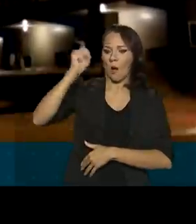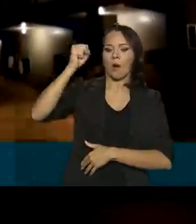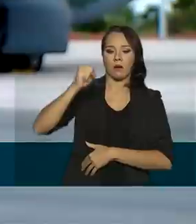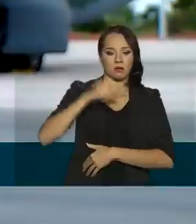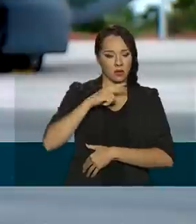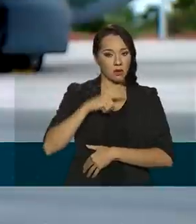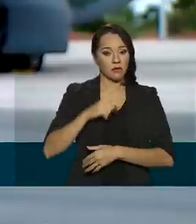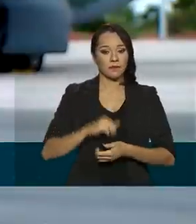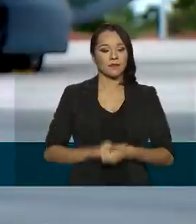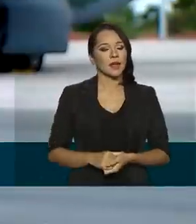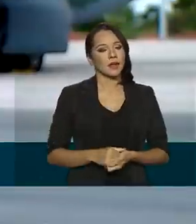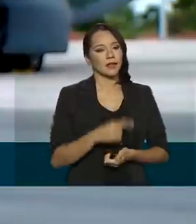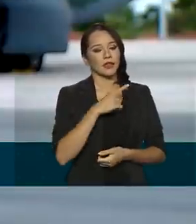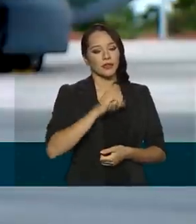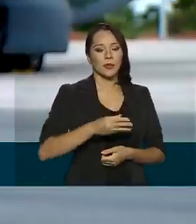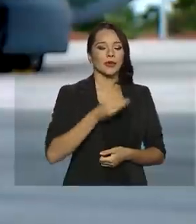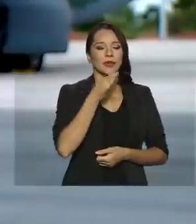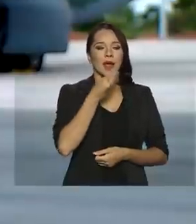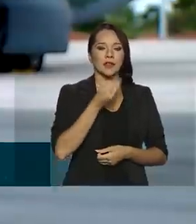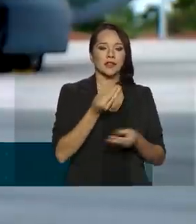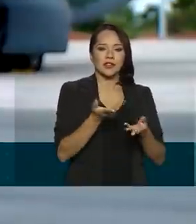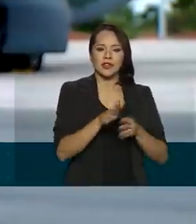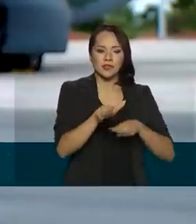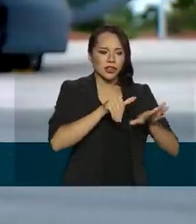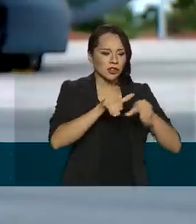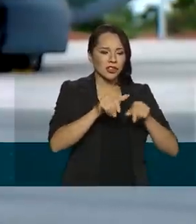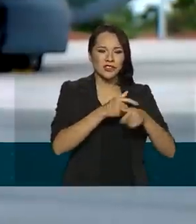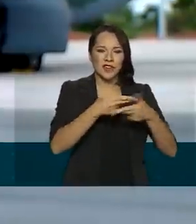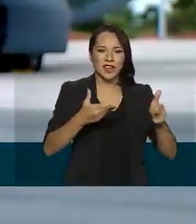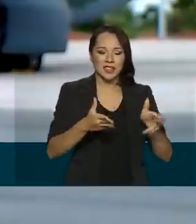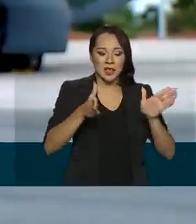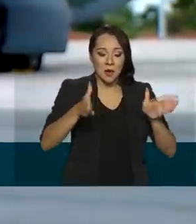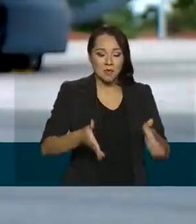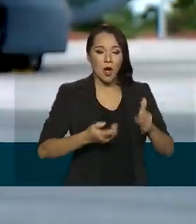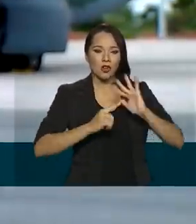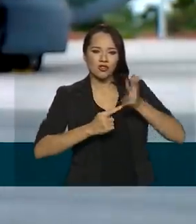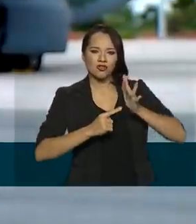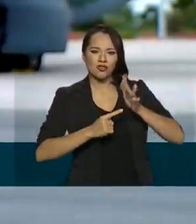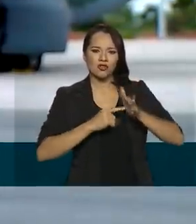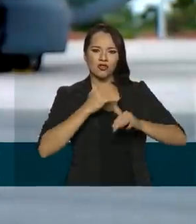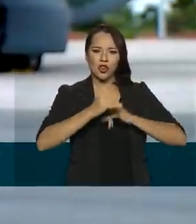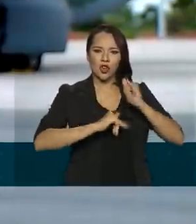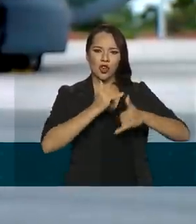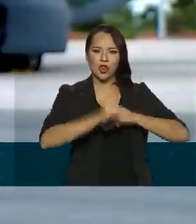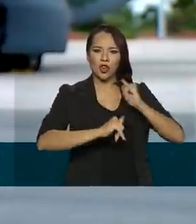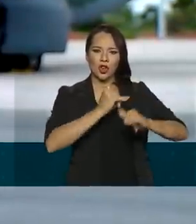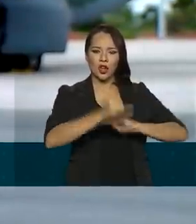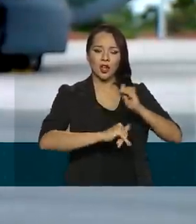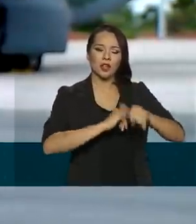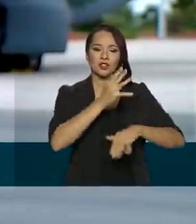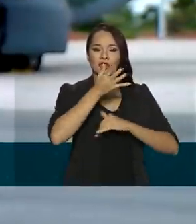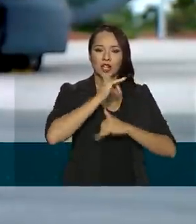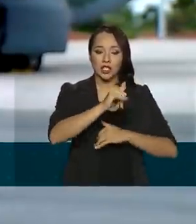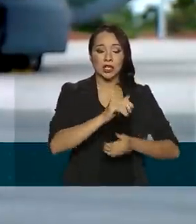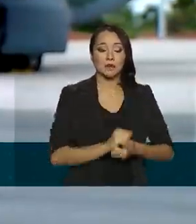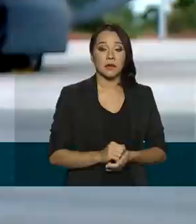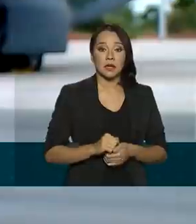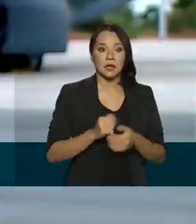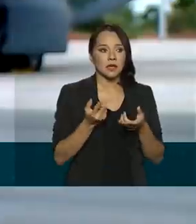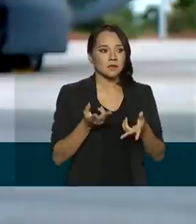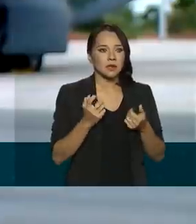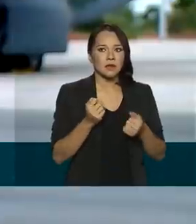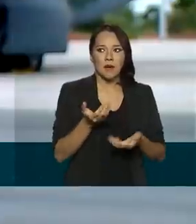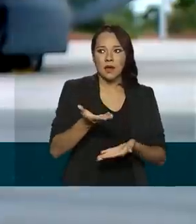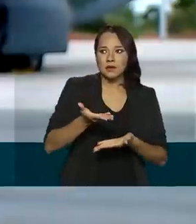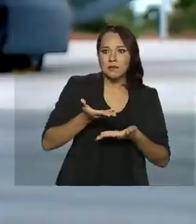passado. Eu tive a oportunidade de mobilizar diversos geradores e perceber a recepção